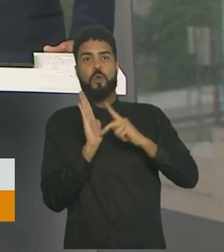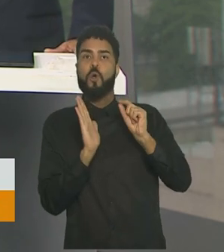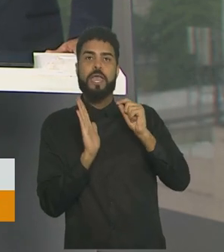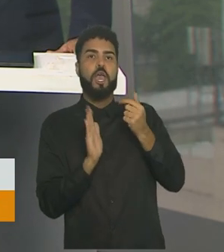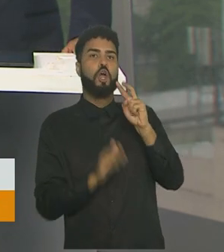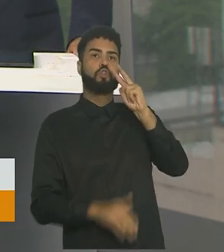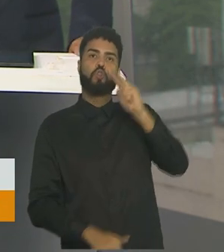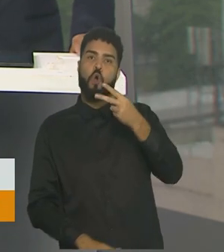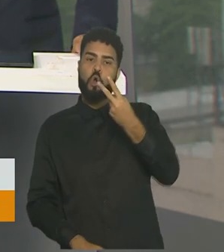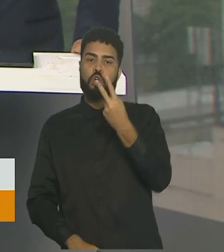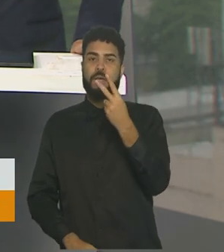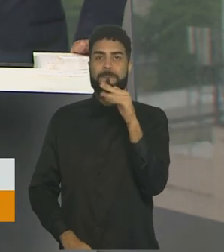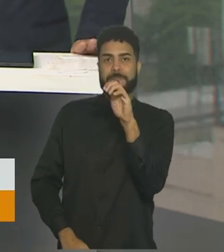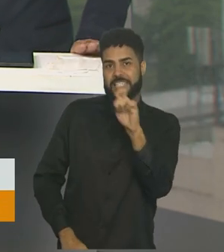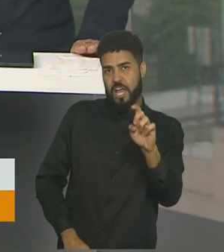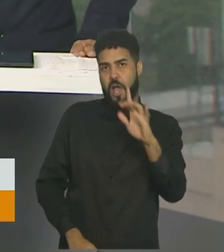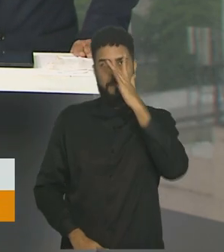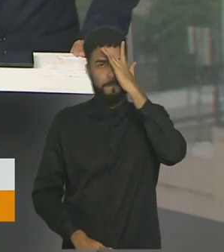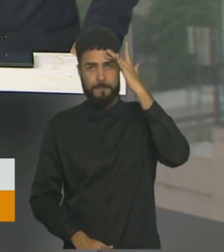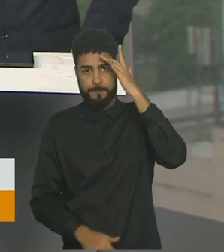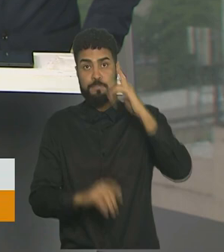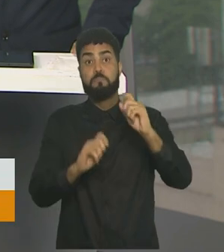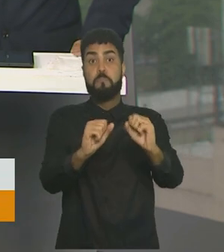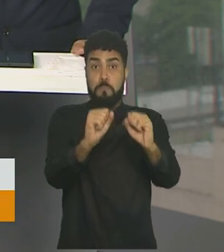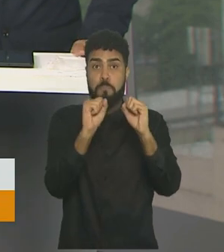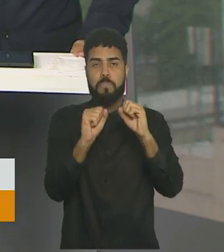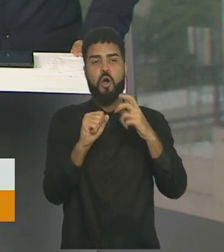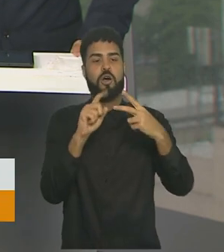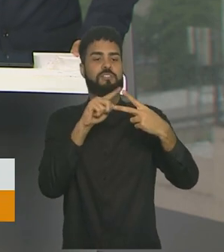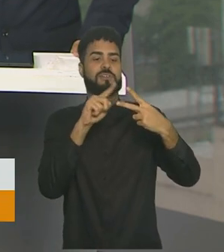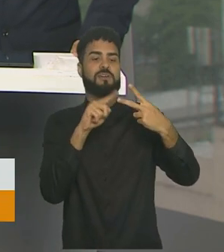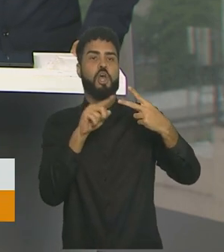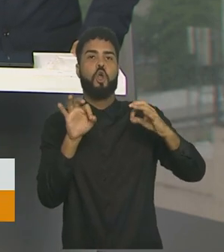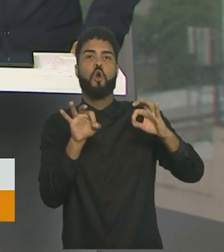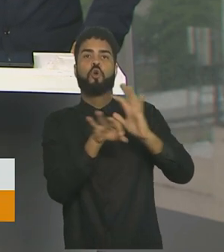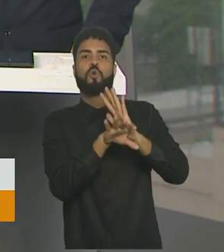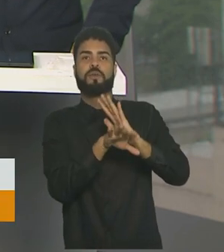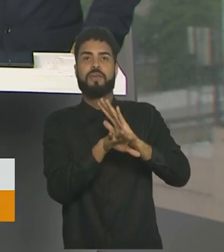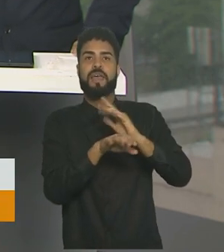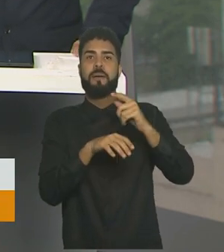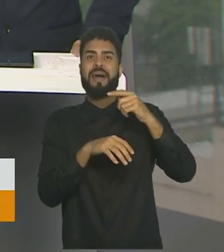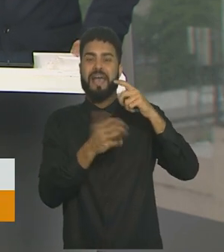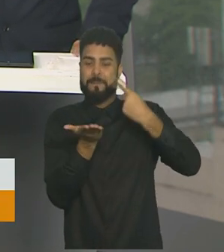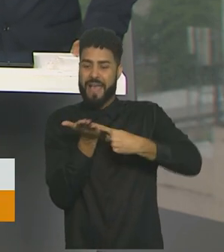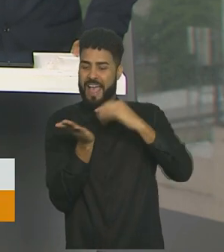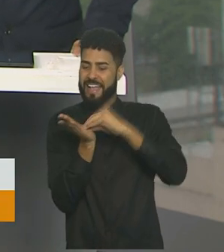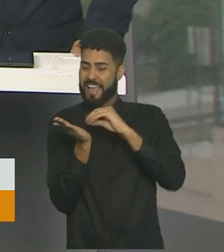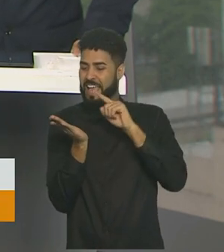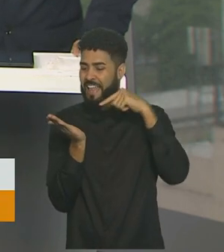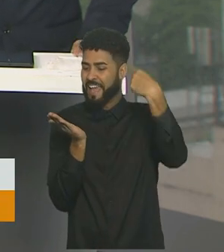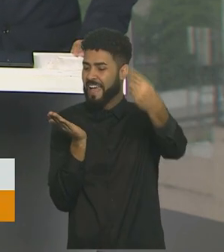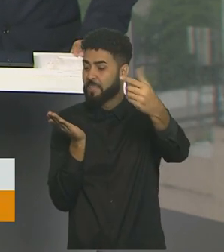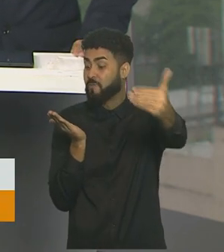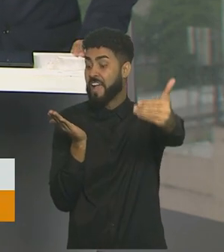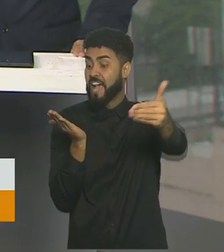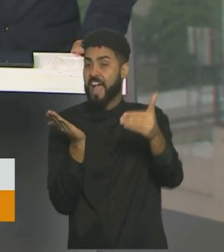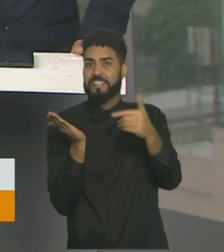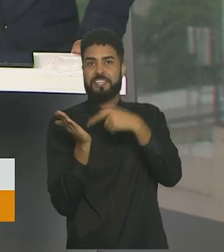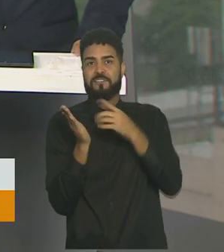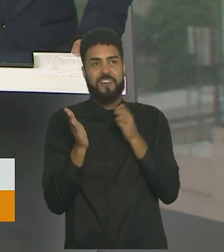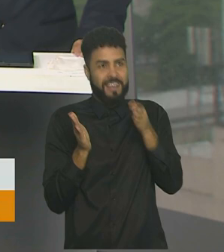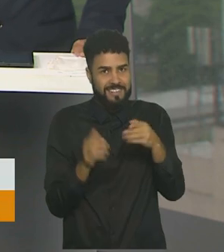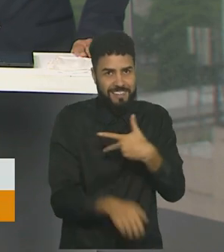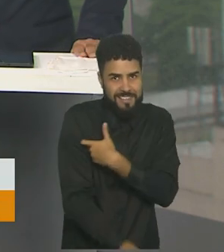milhões de pessoas vão poder concluir o esquema vacinal antes do prazo marcado na carteirinha. Coisa boa,